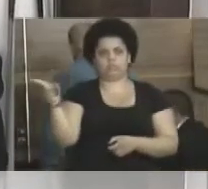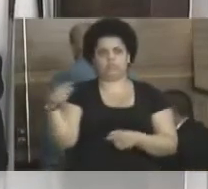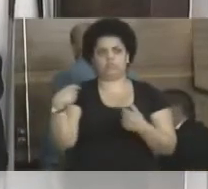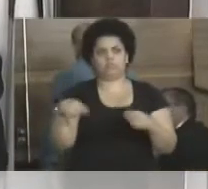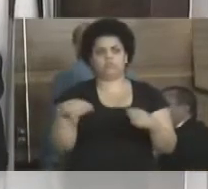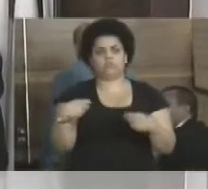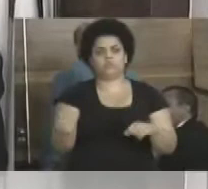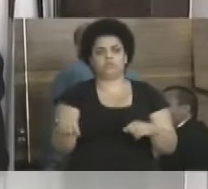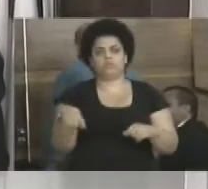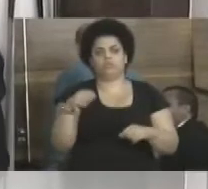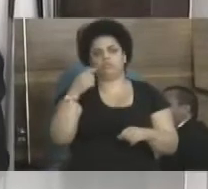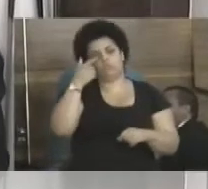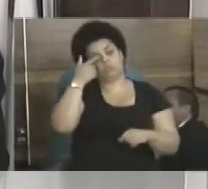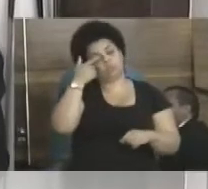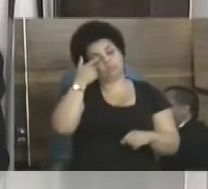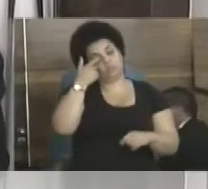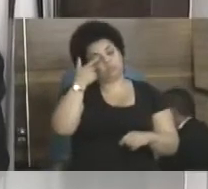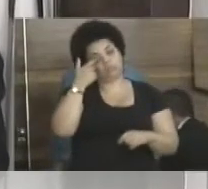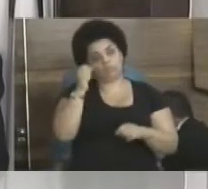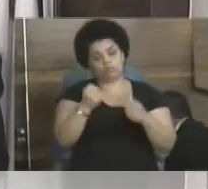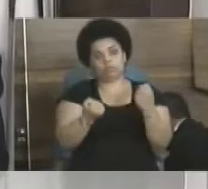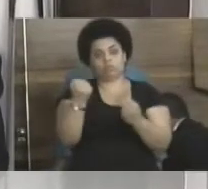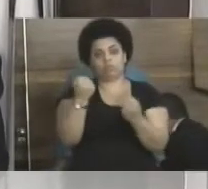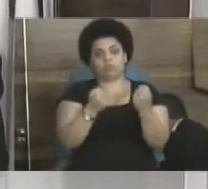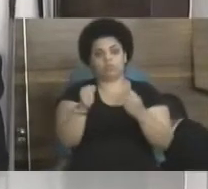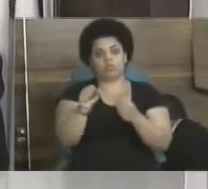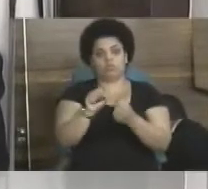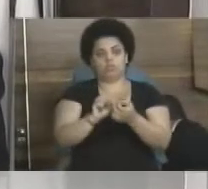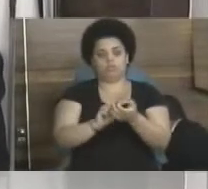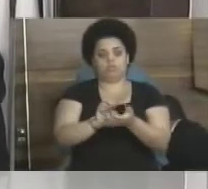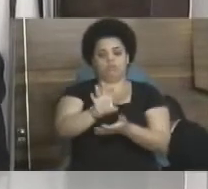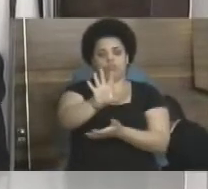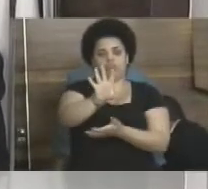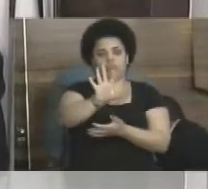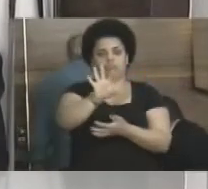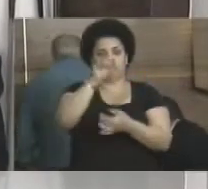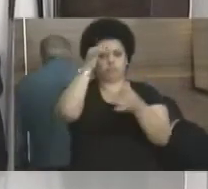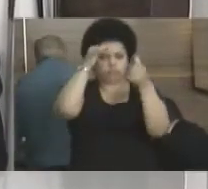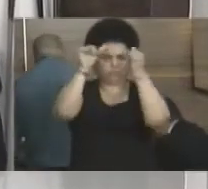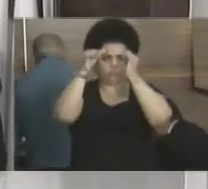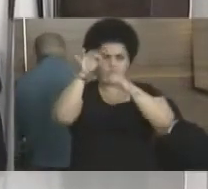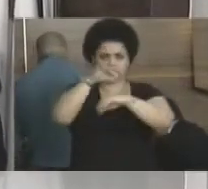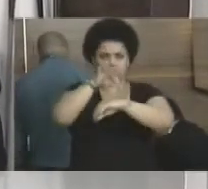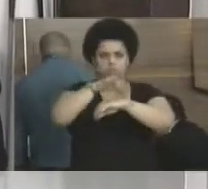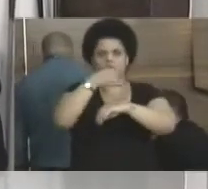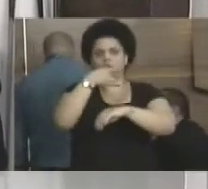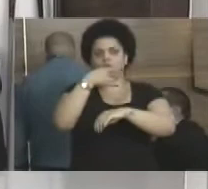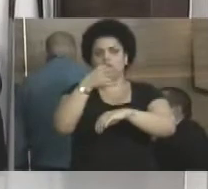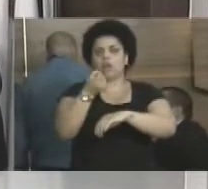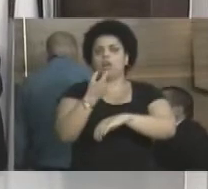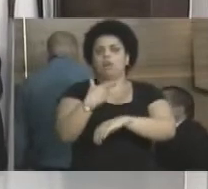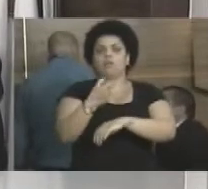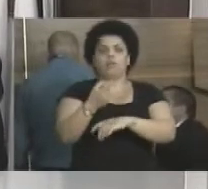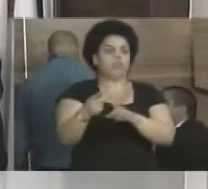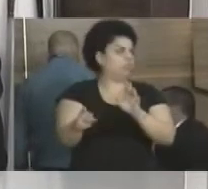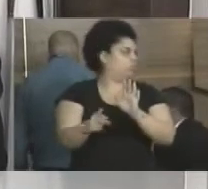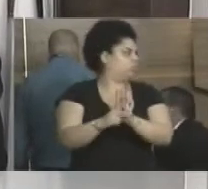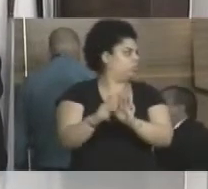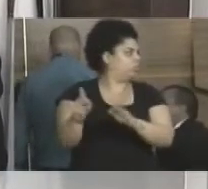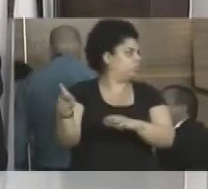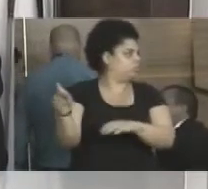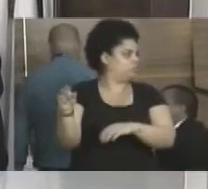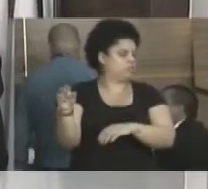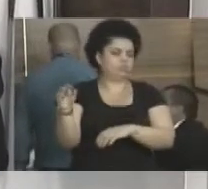a passagem do carro, do Fumacê na Rua Divinéia, aí com a saúde, porque